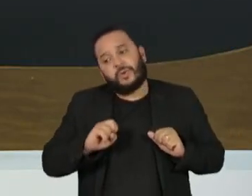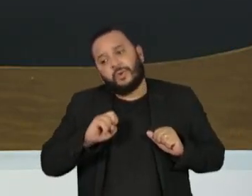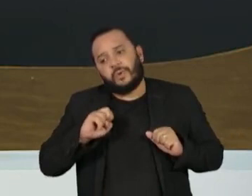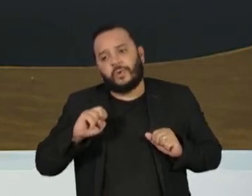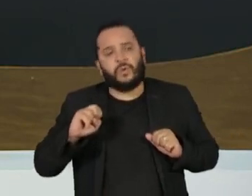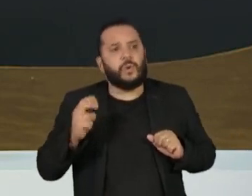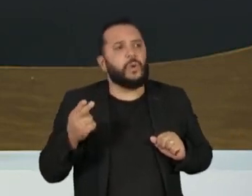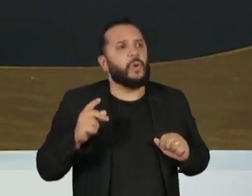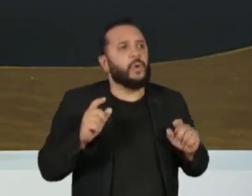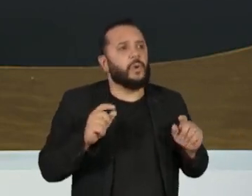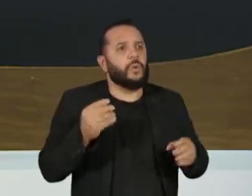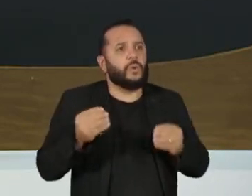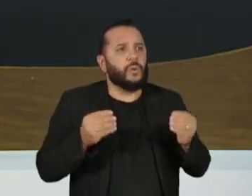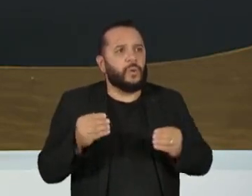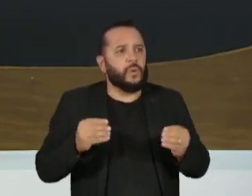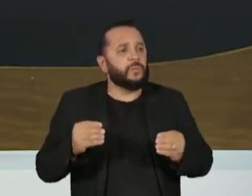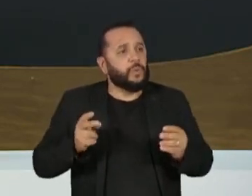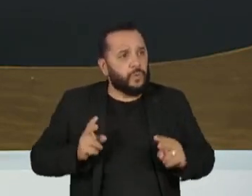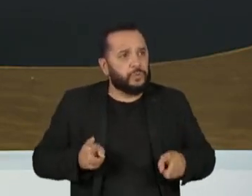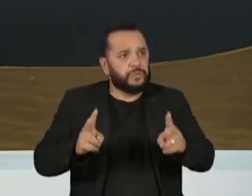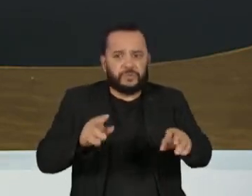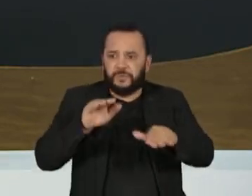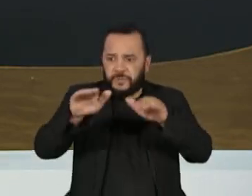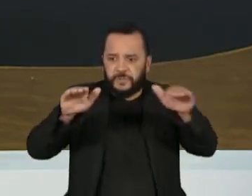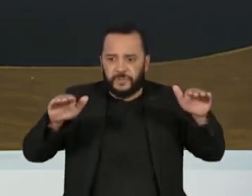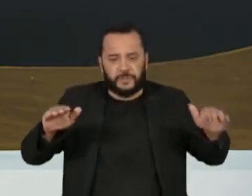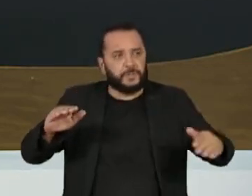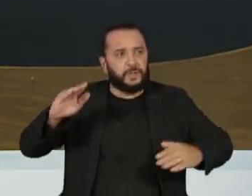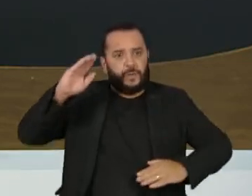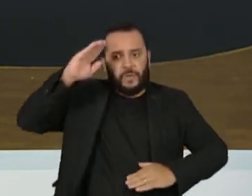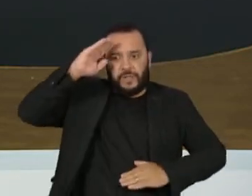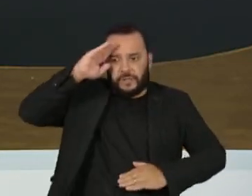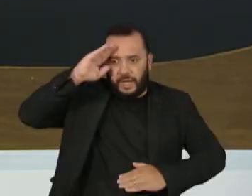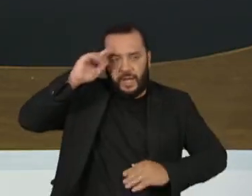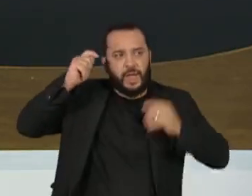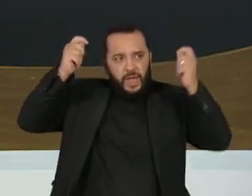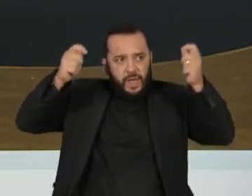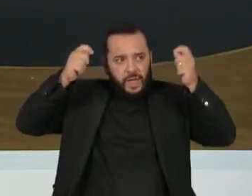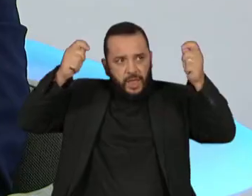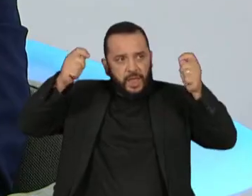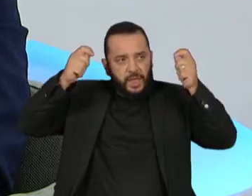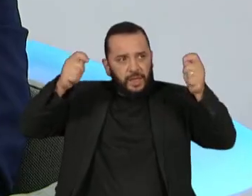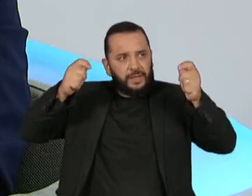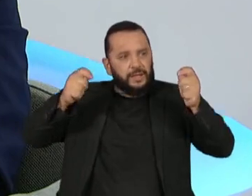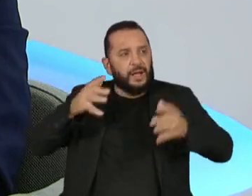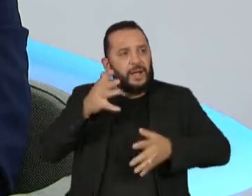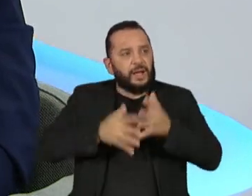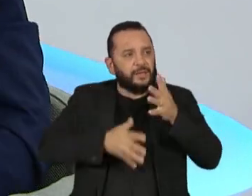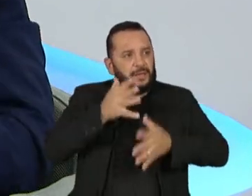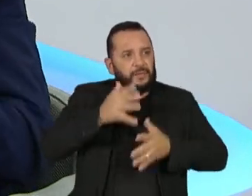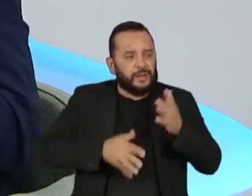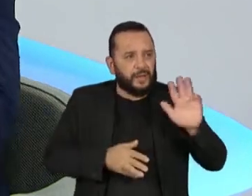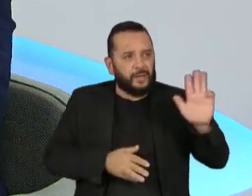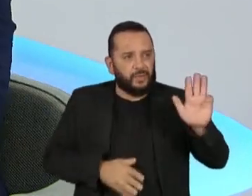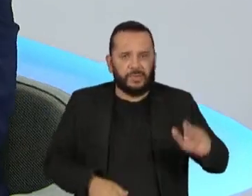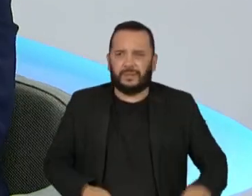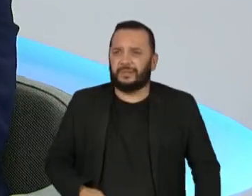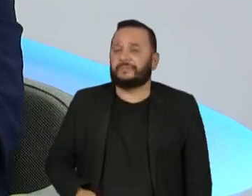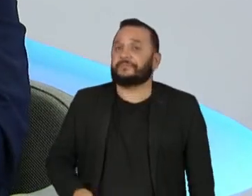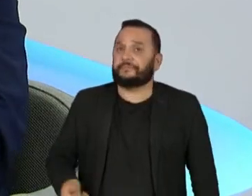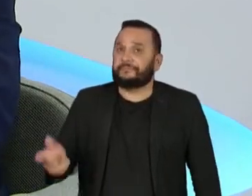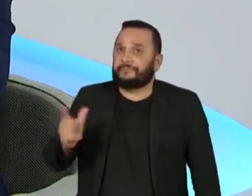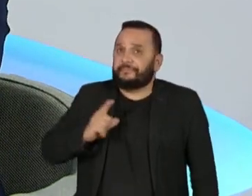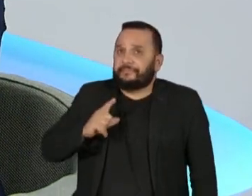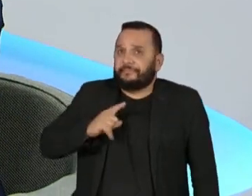permanente em quartéis, nas ruas, em estradas, de forma a emparedar o futuro governo? Não vejo, Vera. Eu vejo, naturalmente,